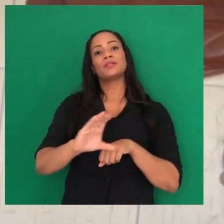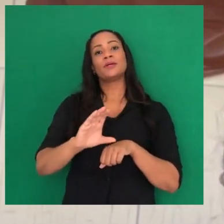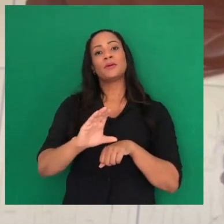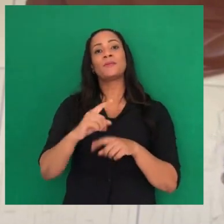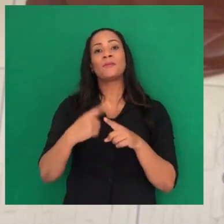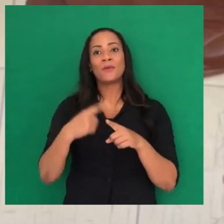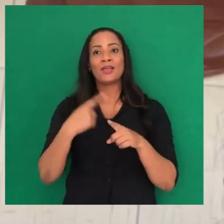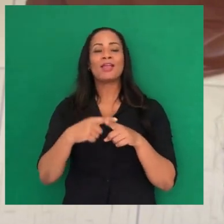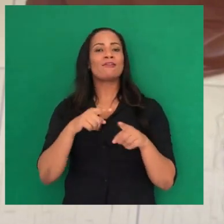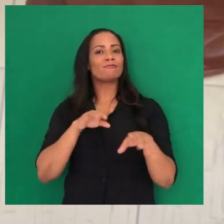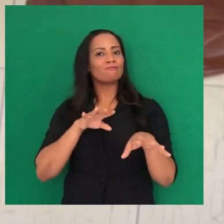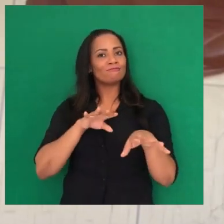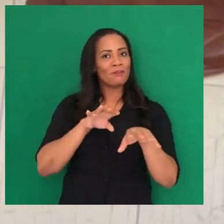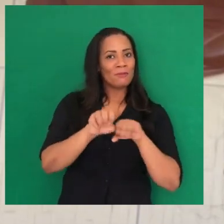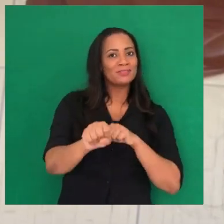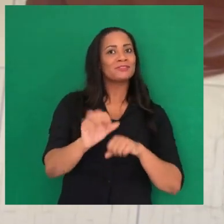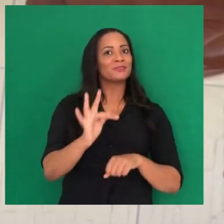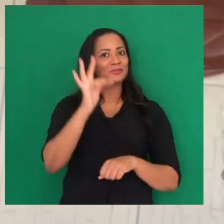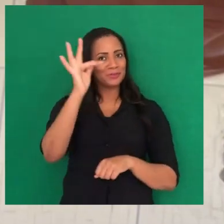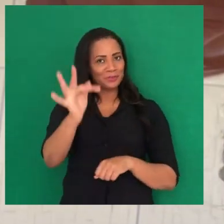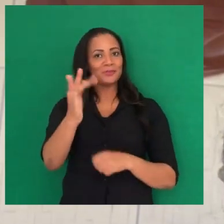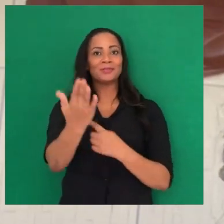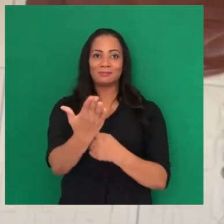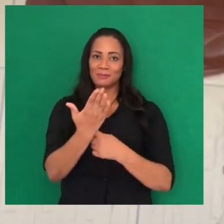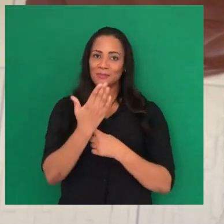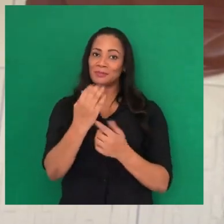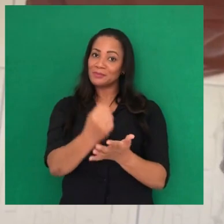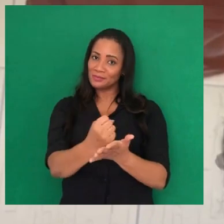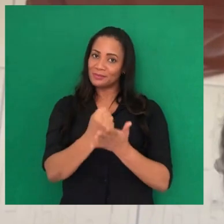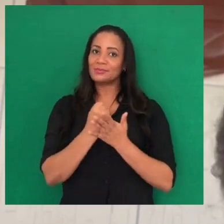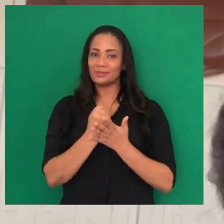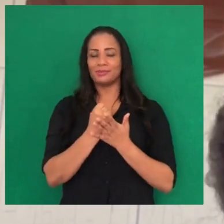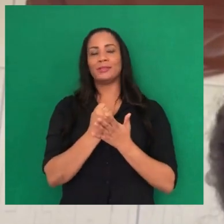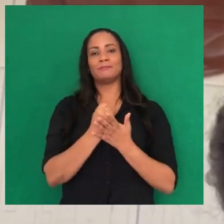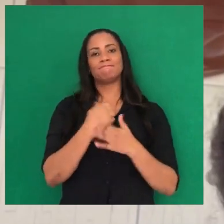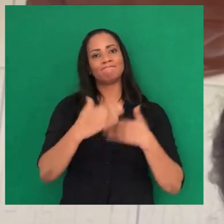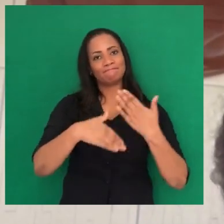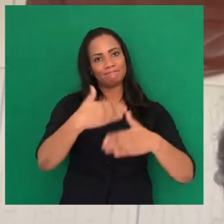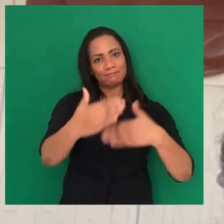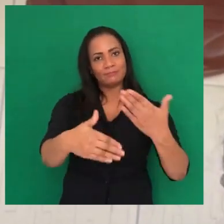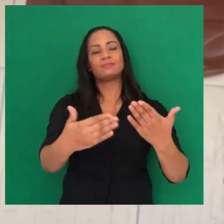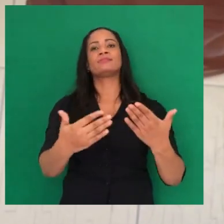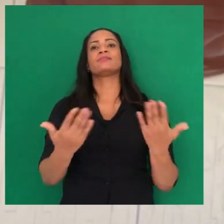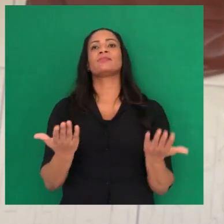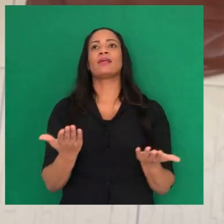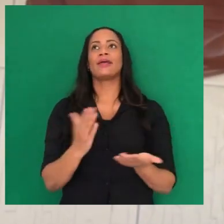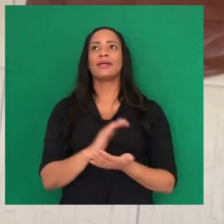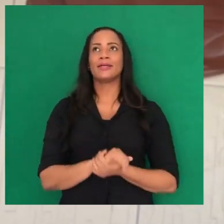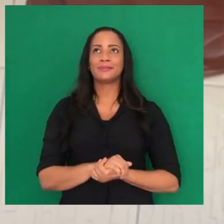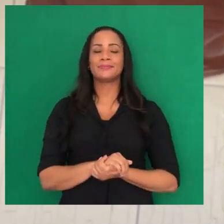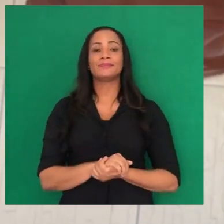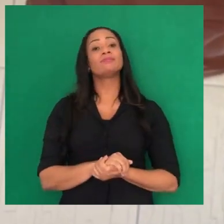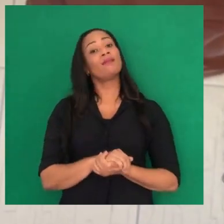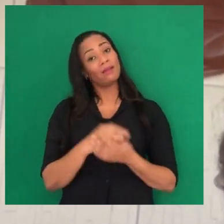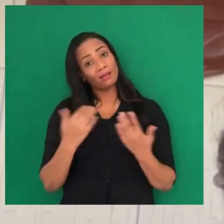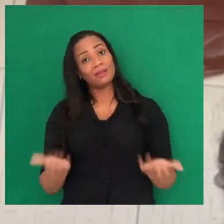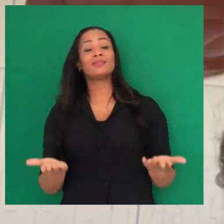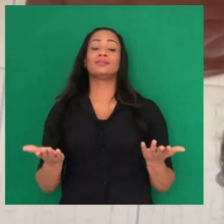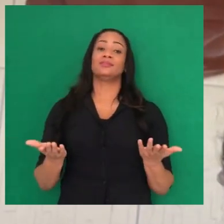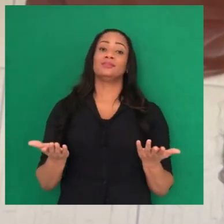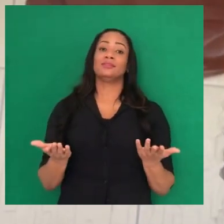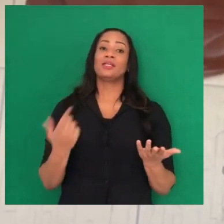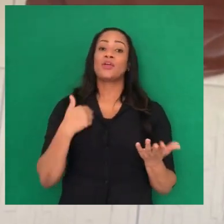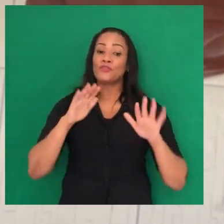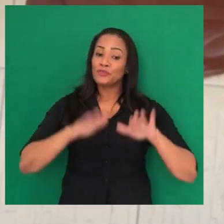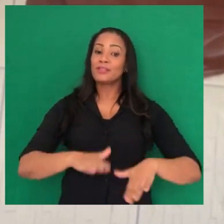pois eles trazem informações que vão nos levar para toda a nossa vida acadêmica. E é isso,